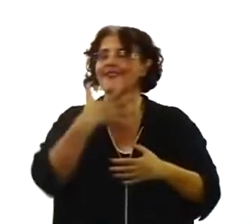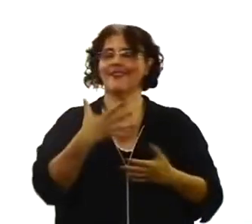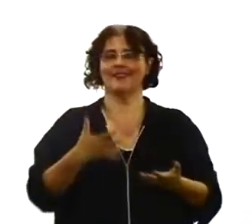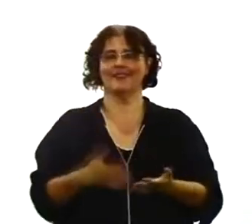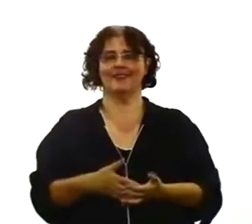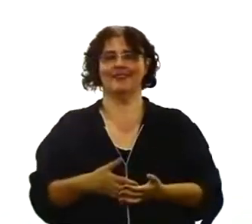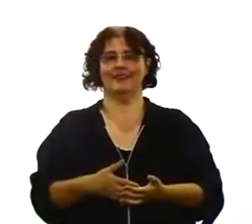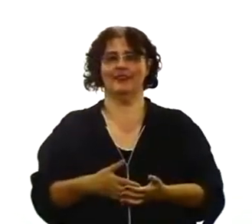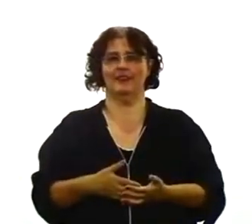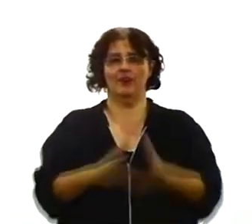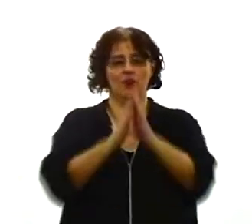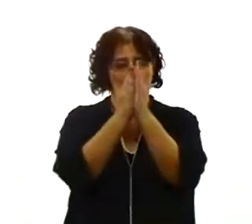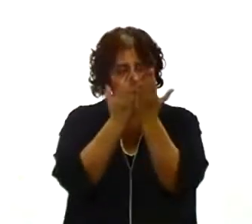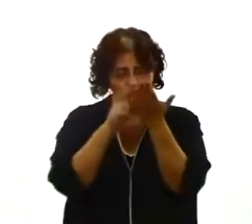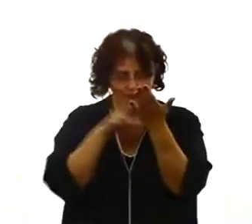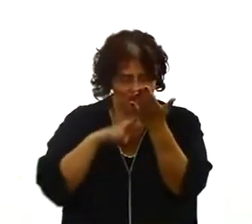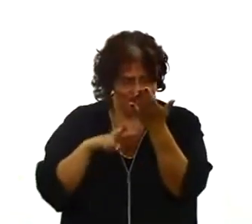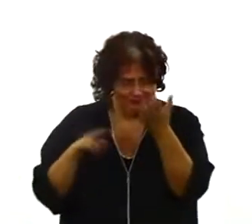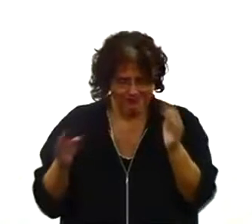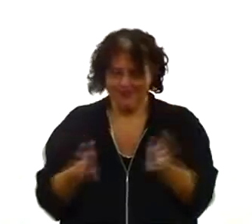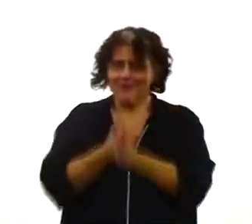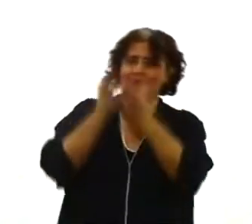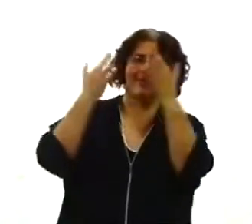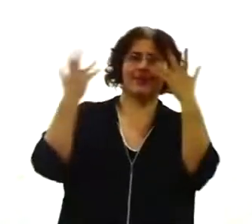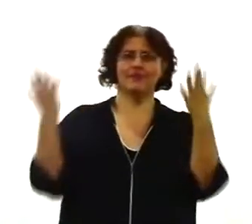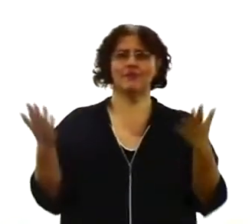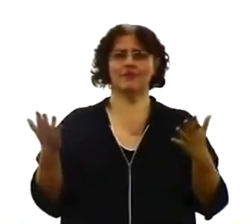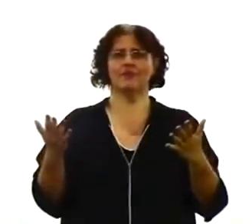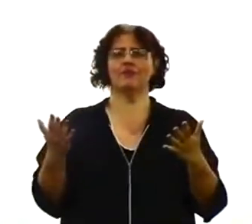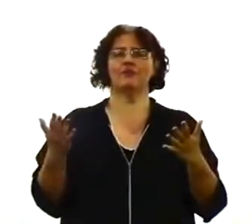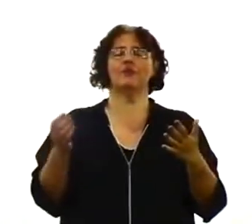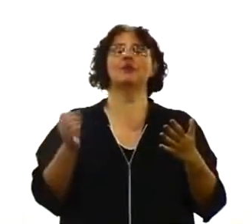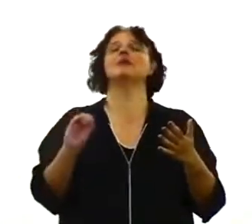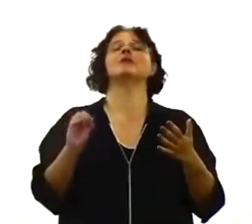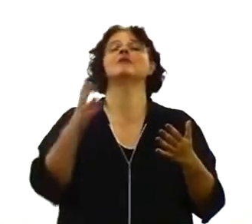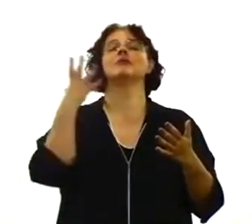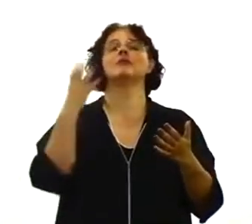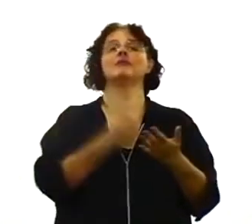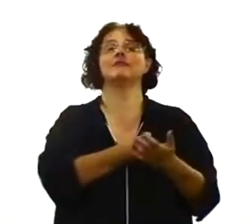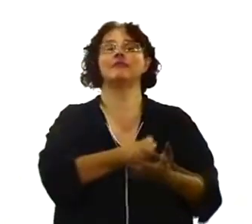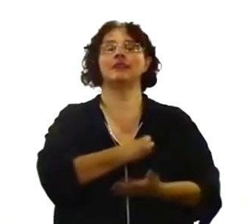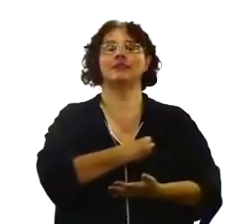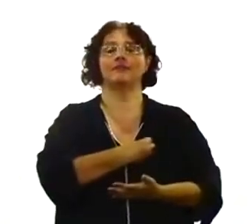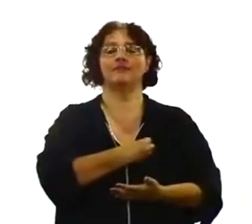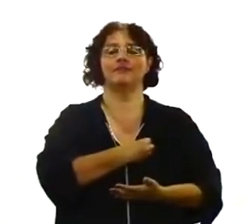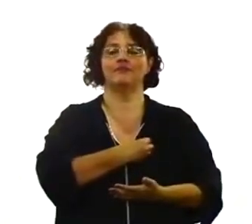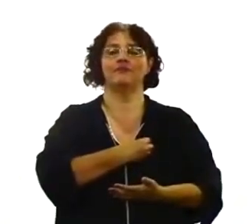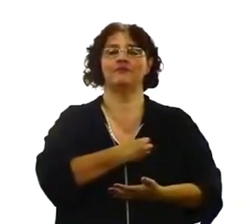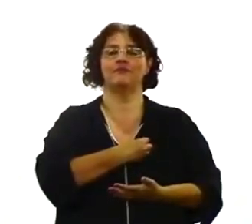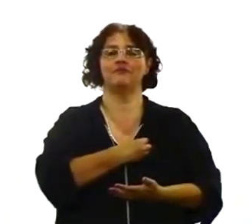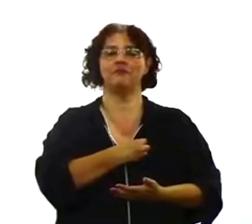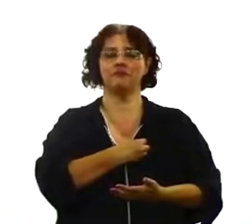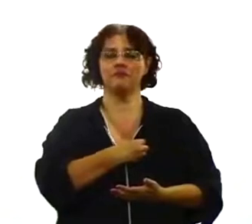é muito maravilhoso. Muito profundo. Sabe o que acontece com essa vida de Jesus? Da mesma forma como a morte